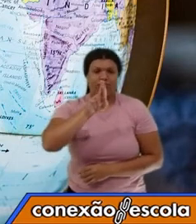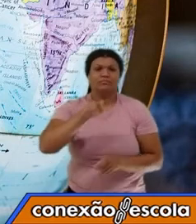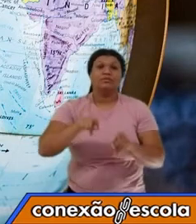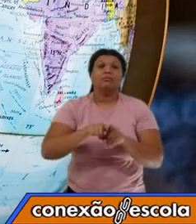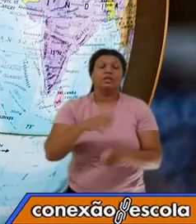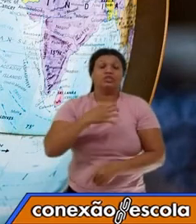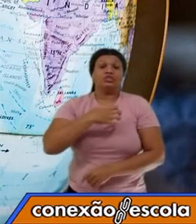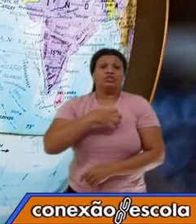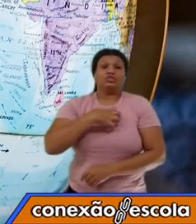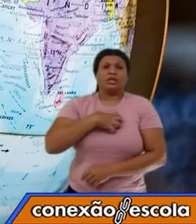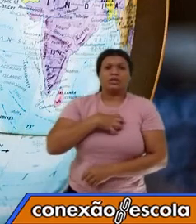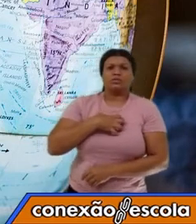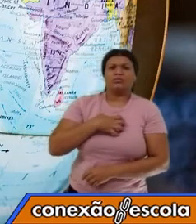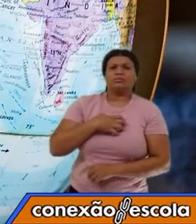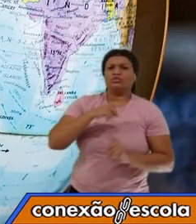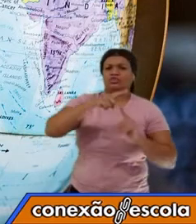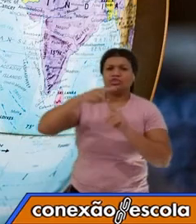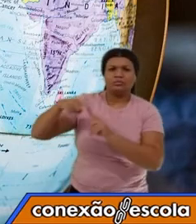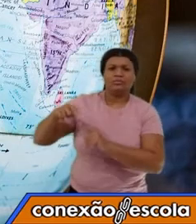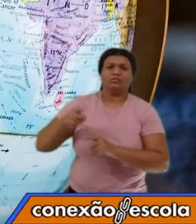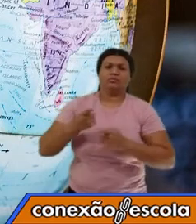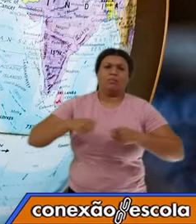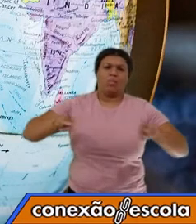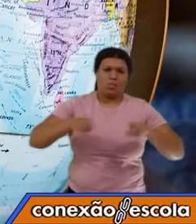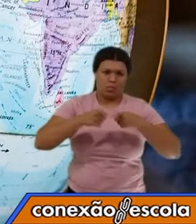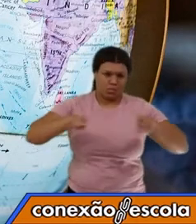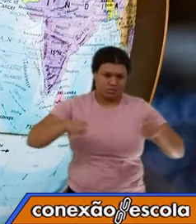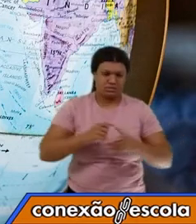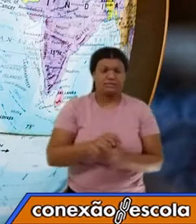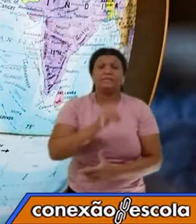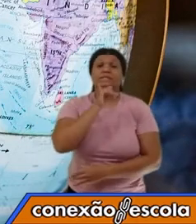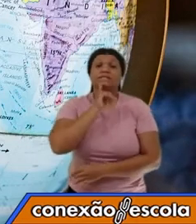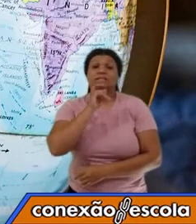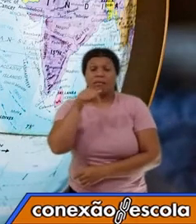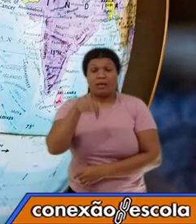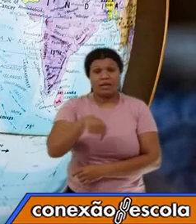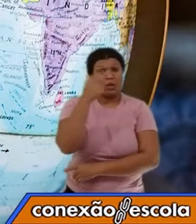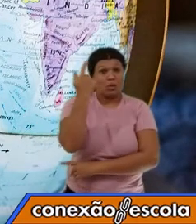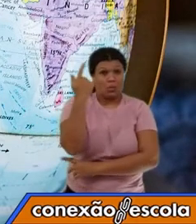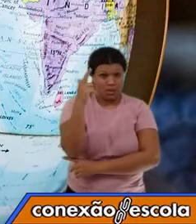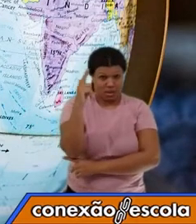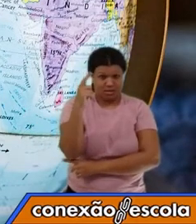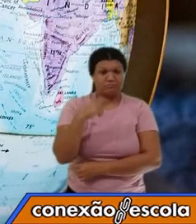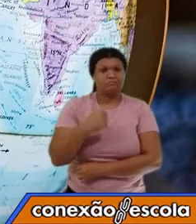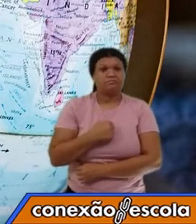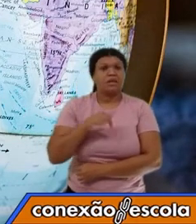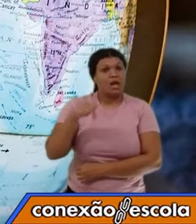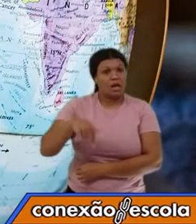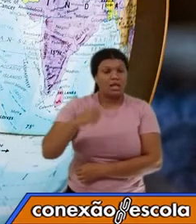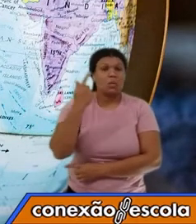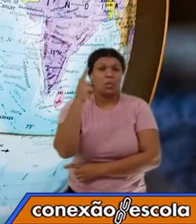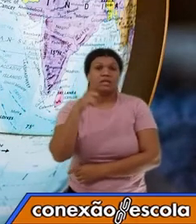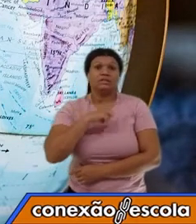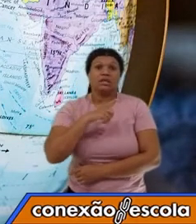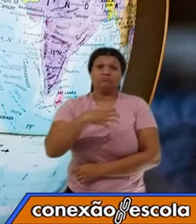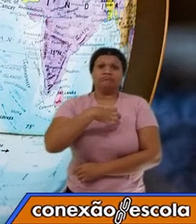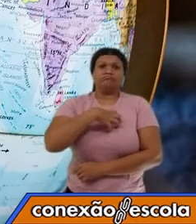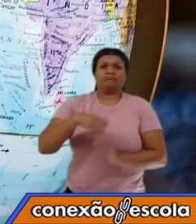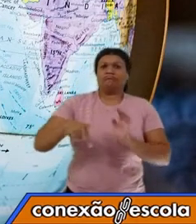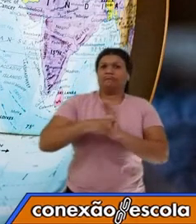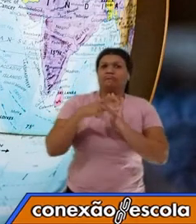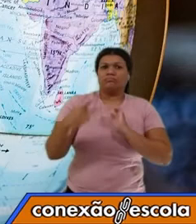musical. O estilo musical. Nós estamos em Goiás. Goiás tem um estilo musical